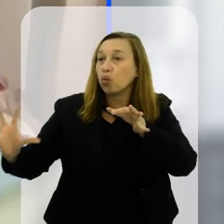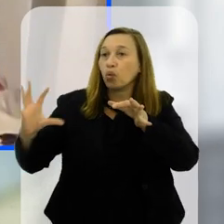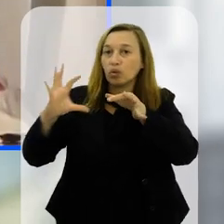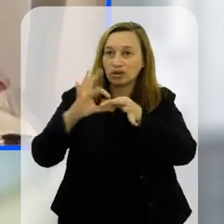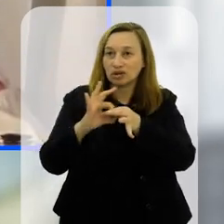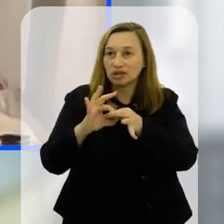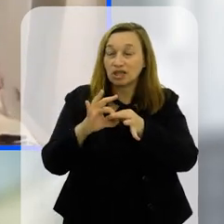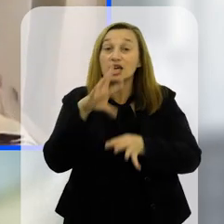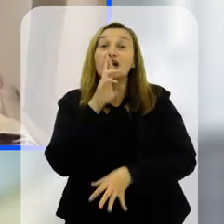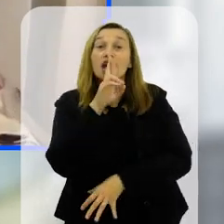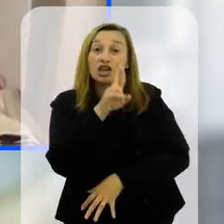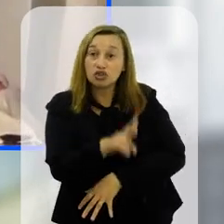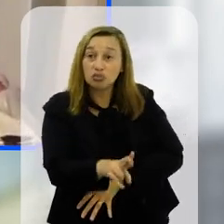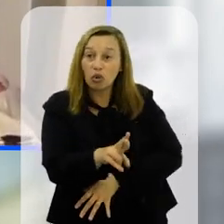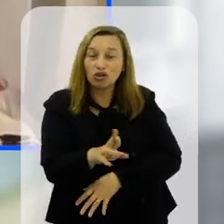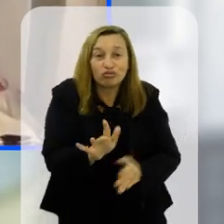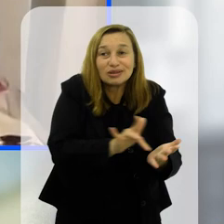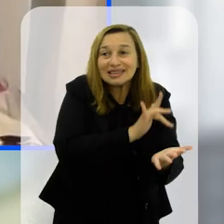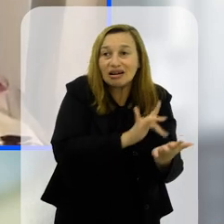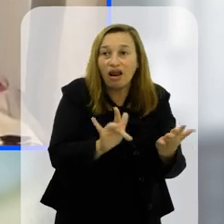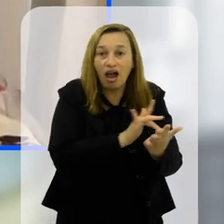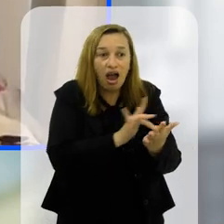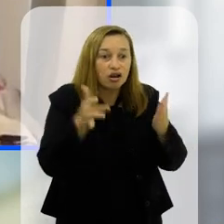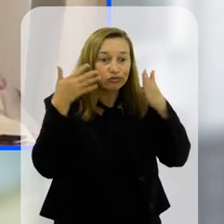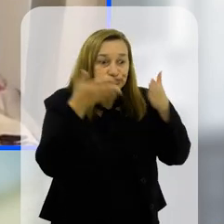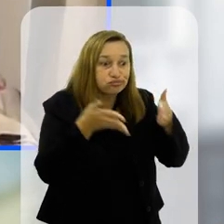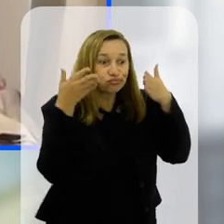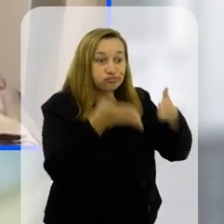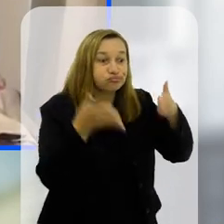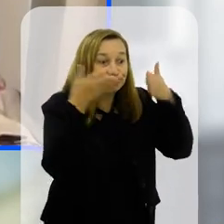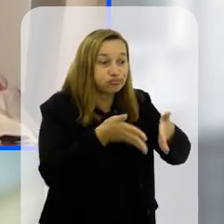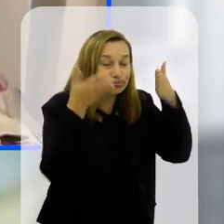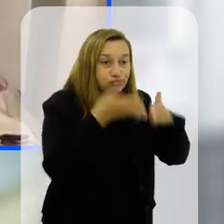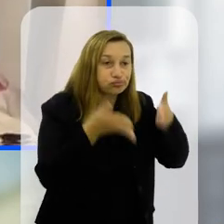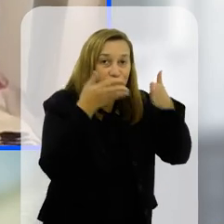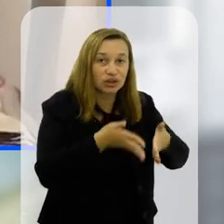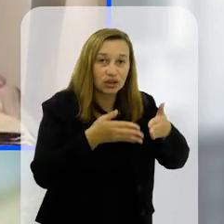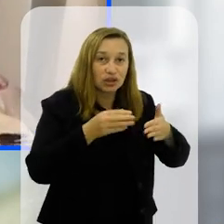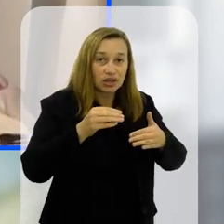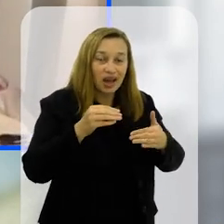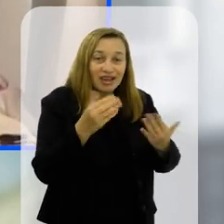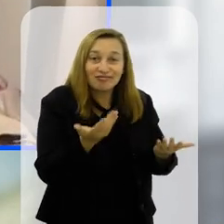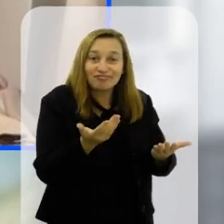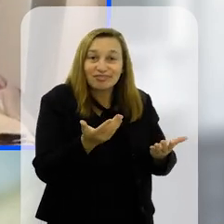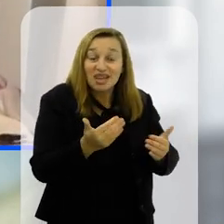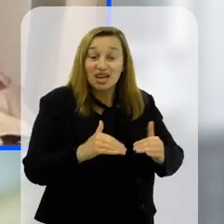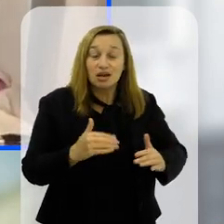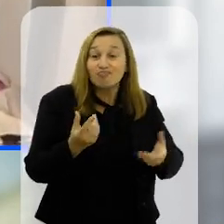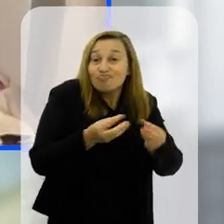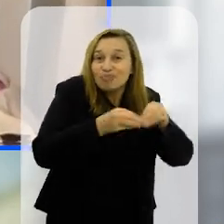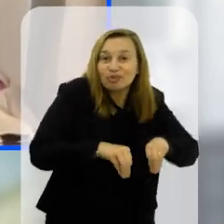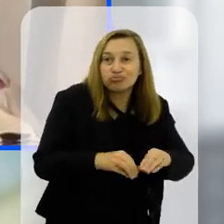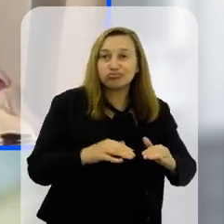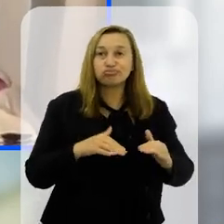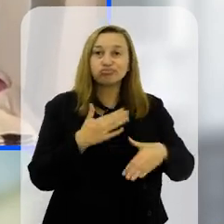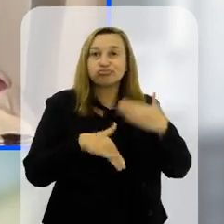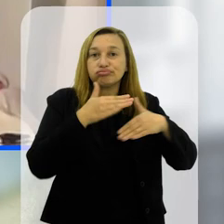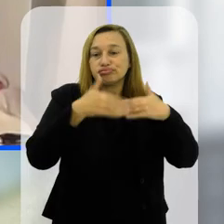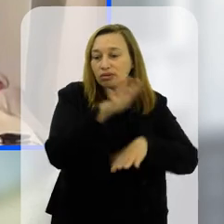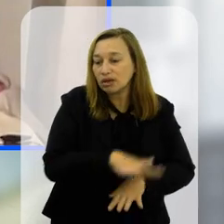imaginação, resposta o celular, ele acaba prejudicando muito o desenvolvimento das crianças e,